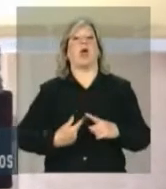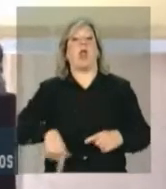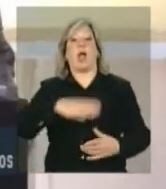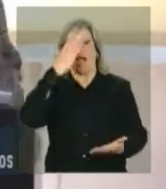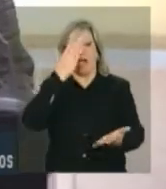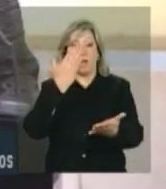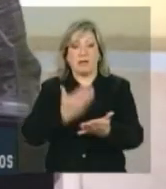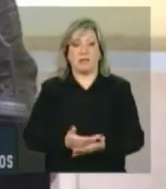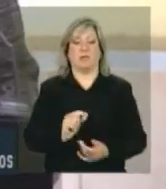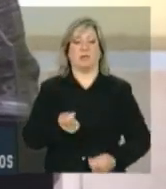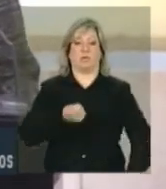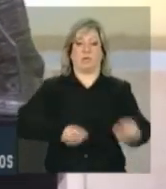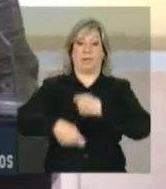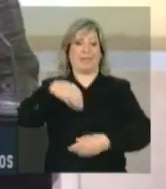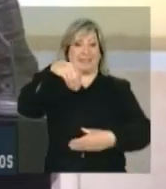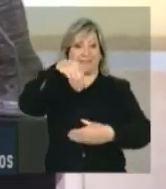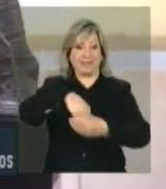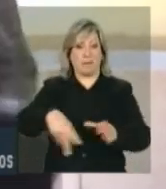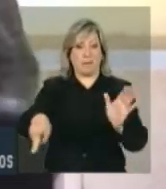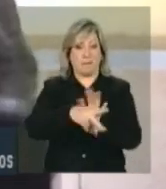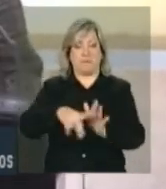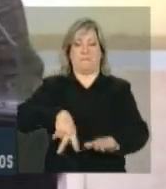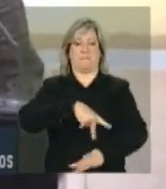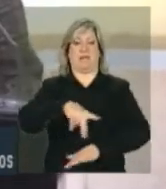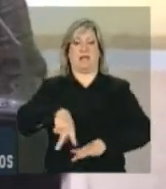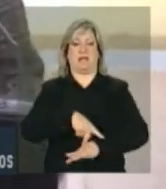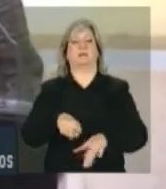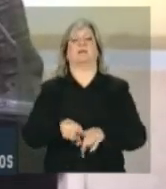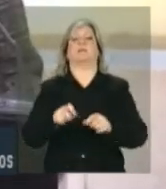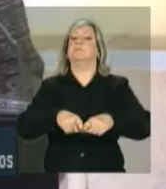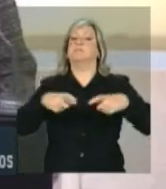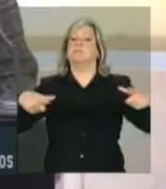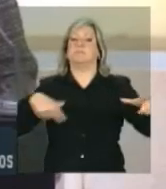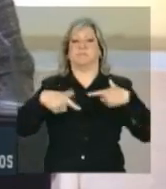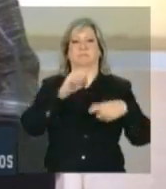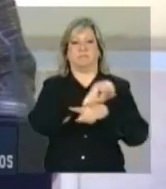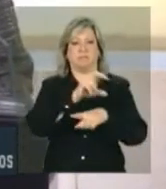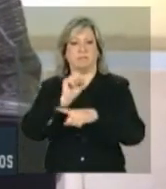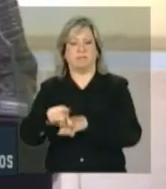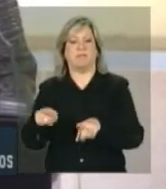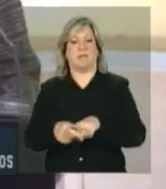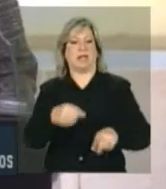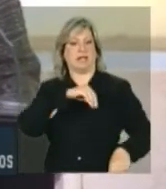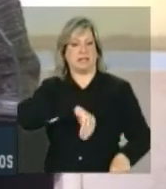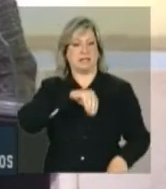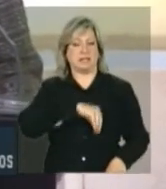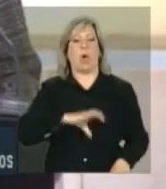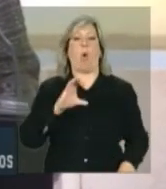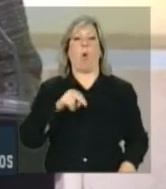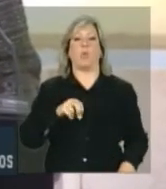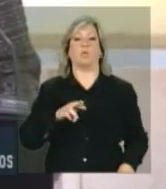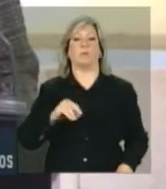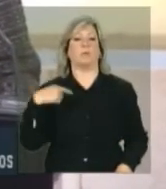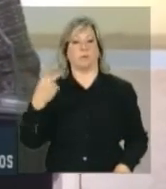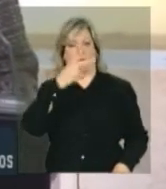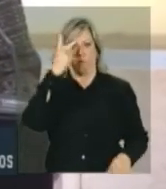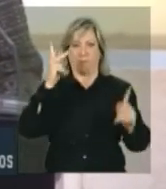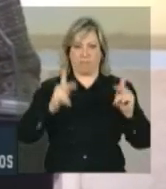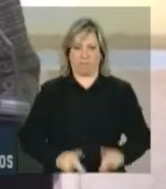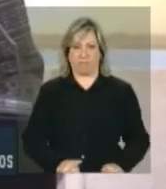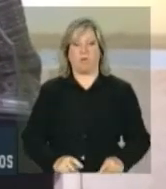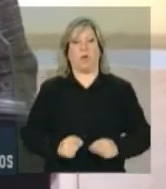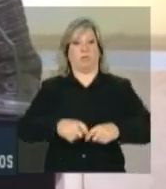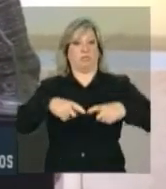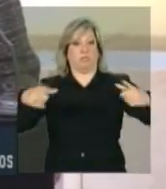nosso mercado doméstico, na expansão do emprego, da renda e do consumo de nossa população, na expansão